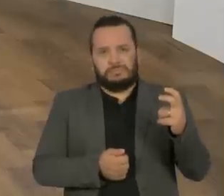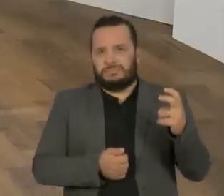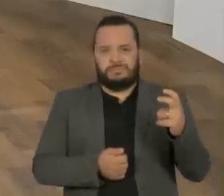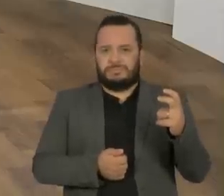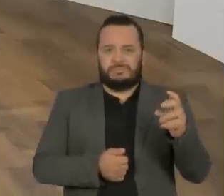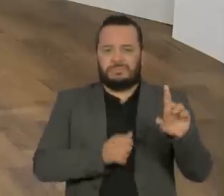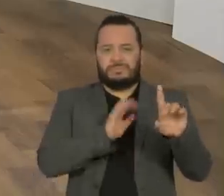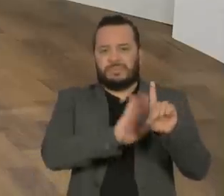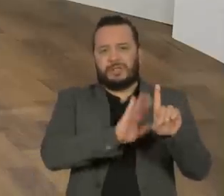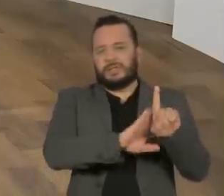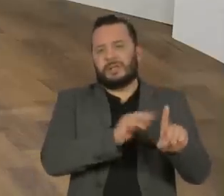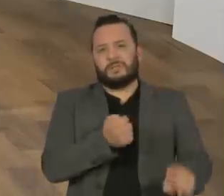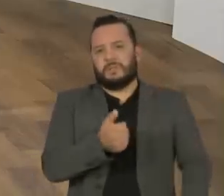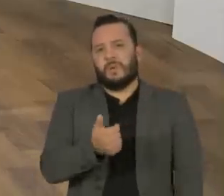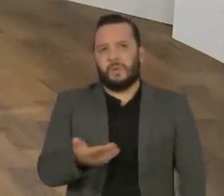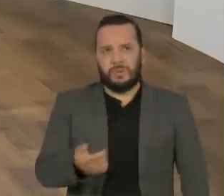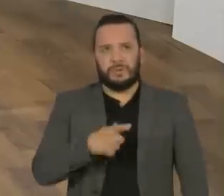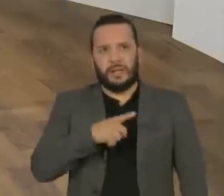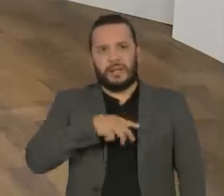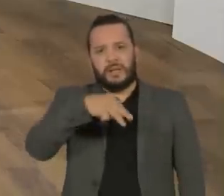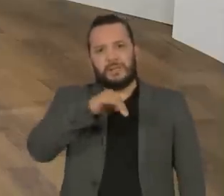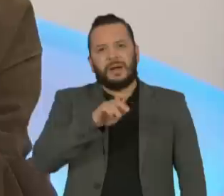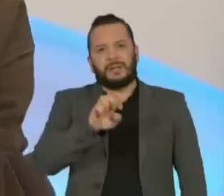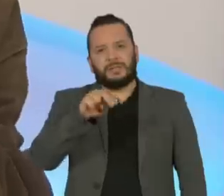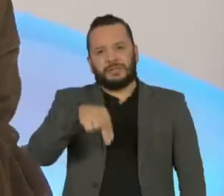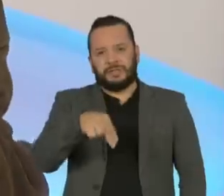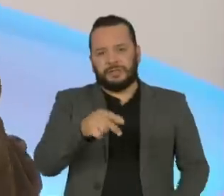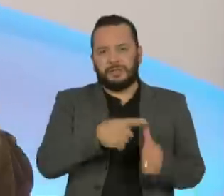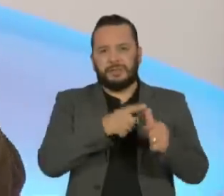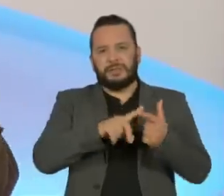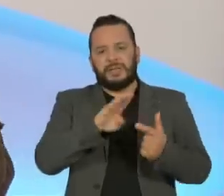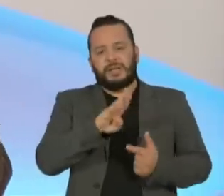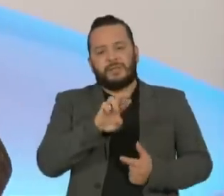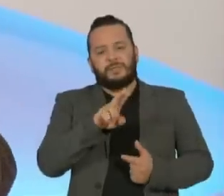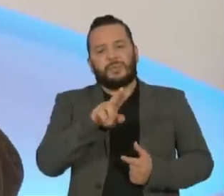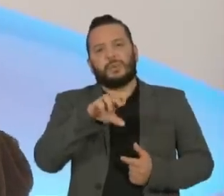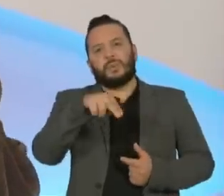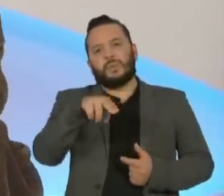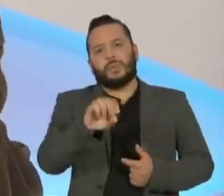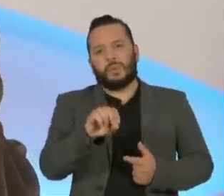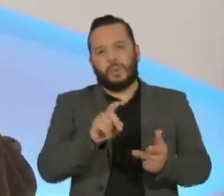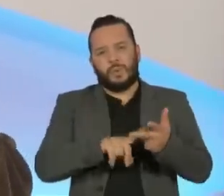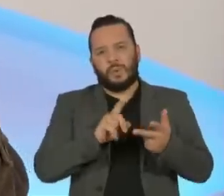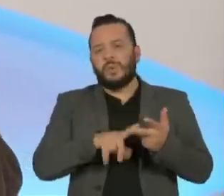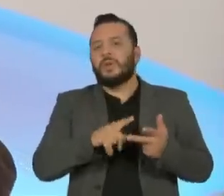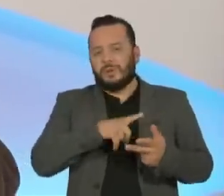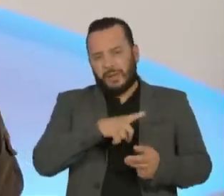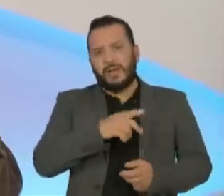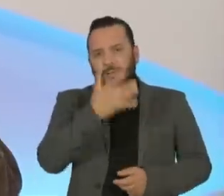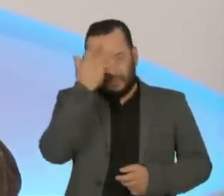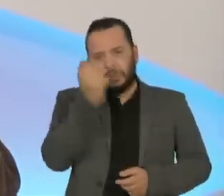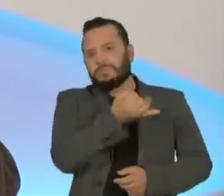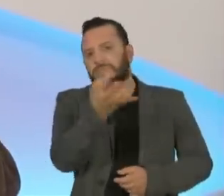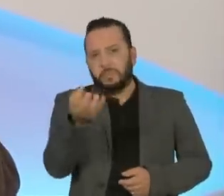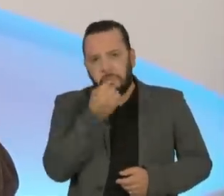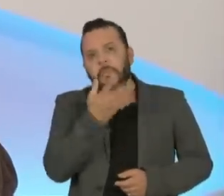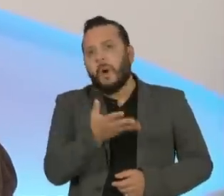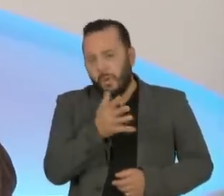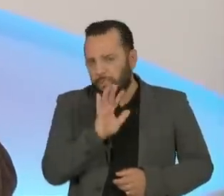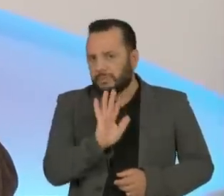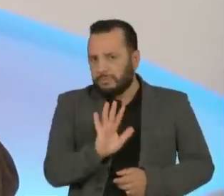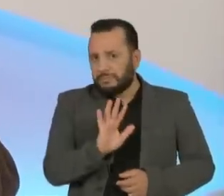seríssimas pessoas, o Martim Vasco da Cunha, o Bruno Gachag, tem algumas pessoas que são realmente muito boas, né?